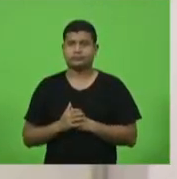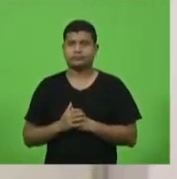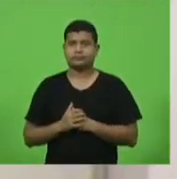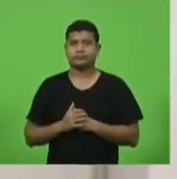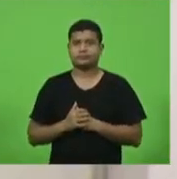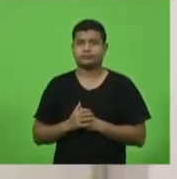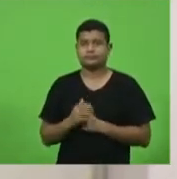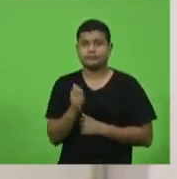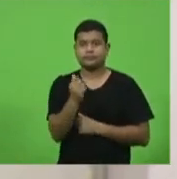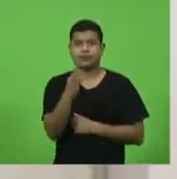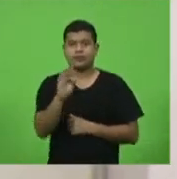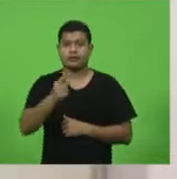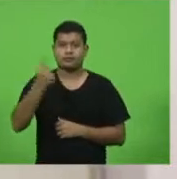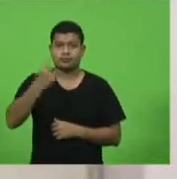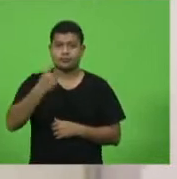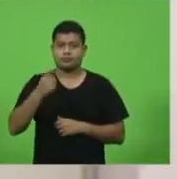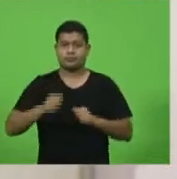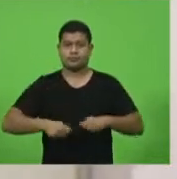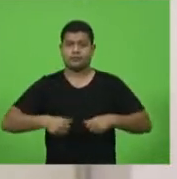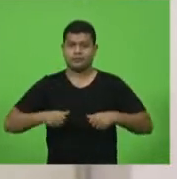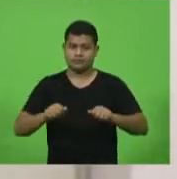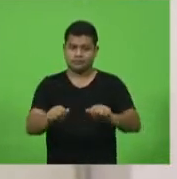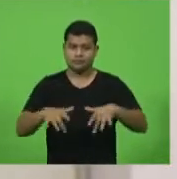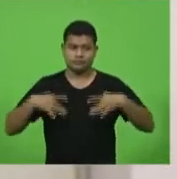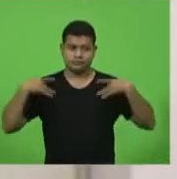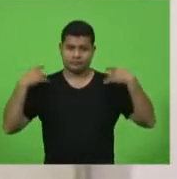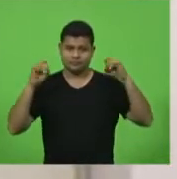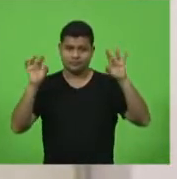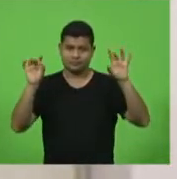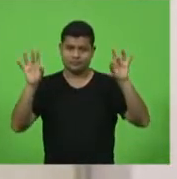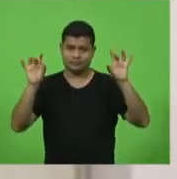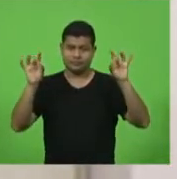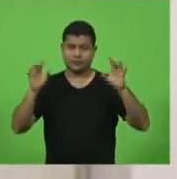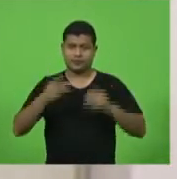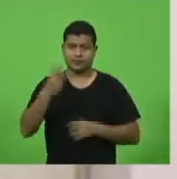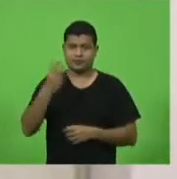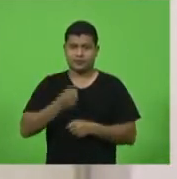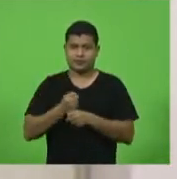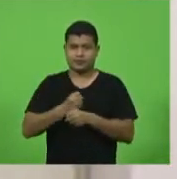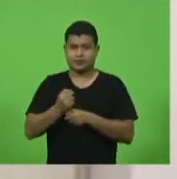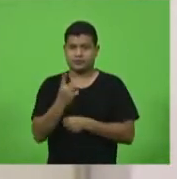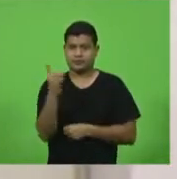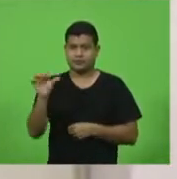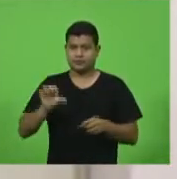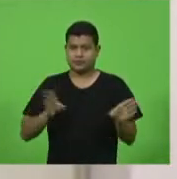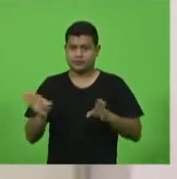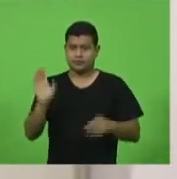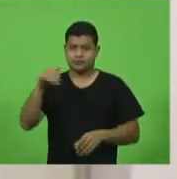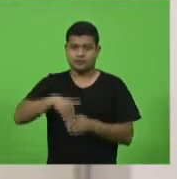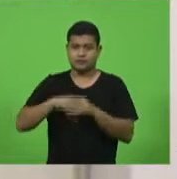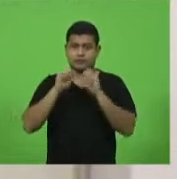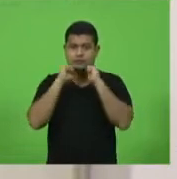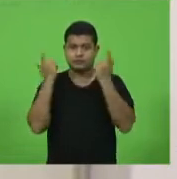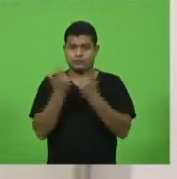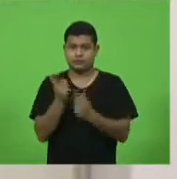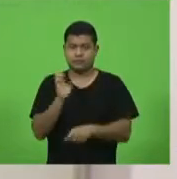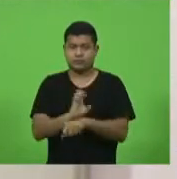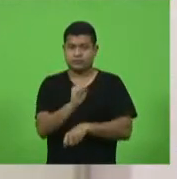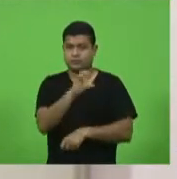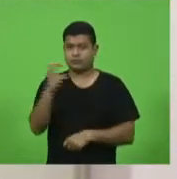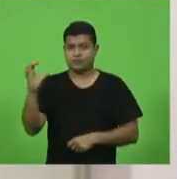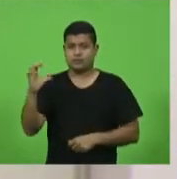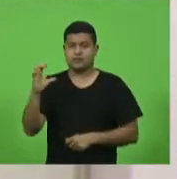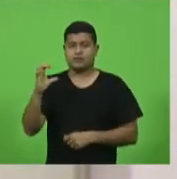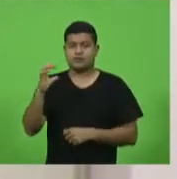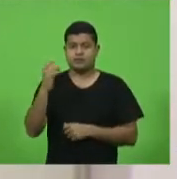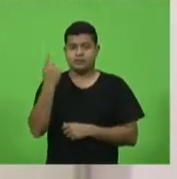Ata da primeira sessão solene da terceira sessão legislativa da 19ª Legislatura da Assembleia Legislativa do Estado de Santa